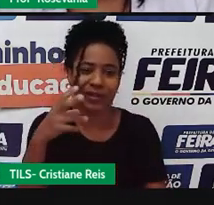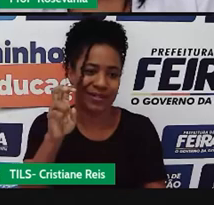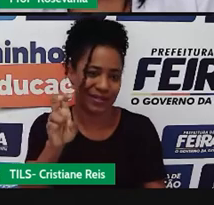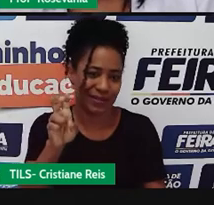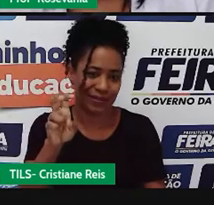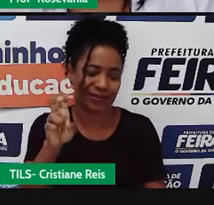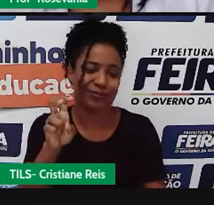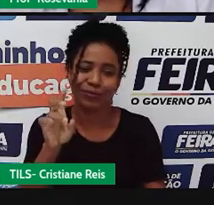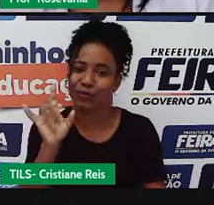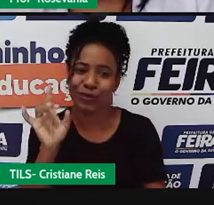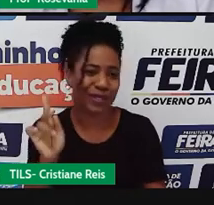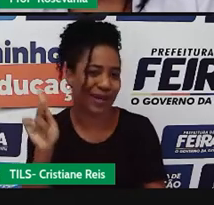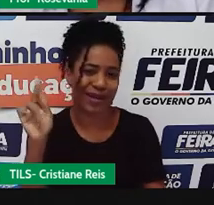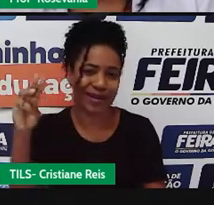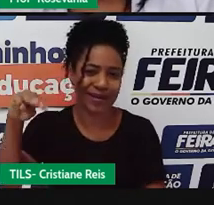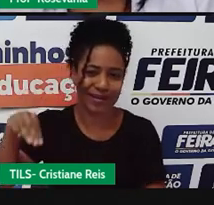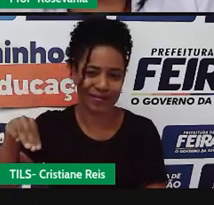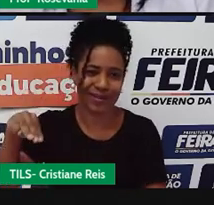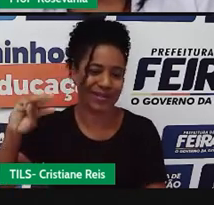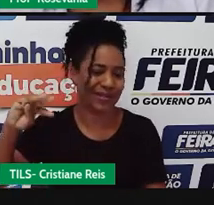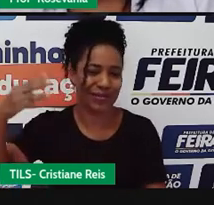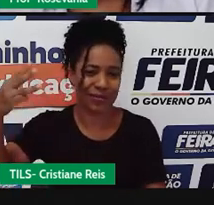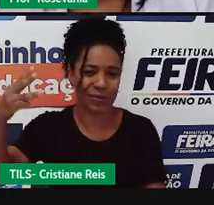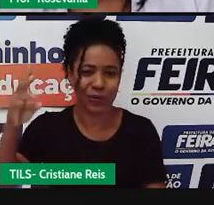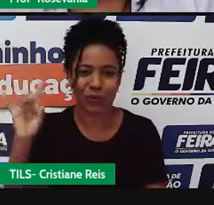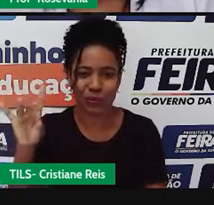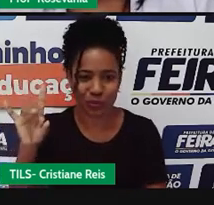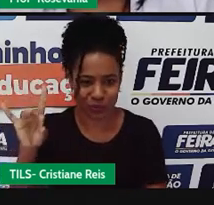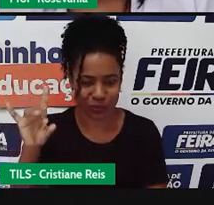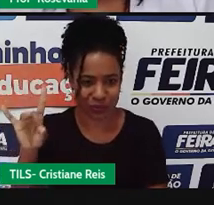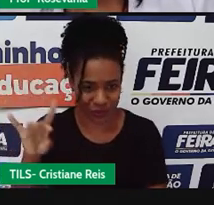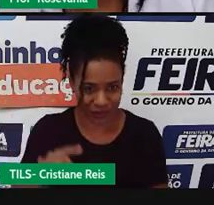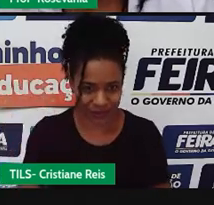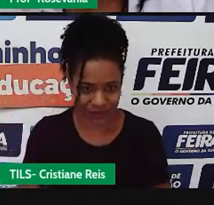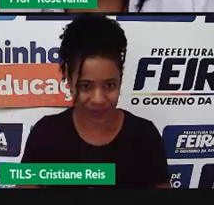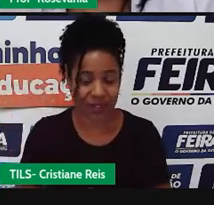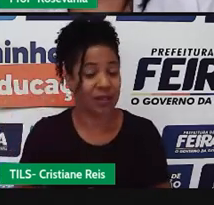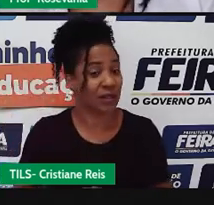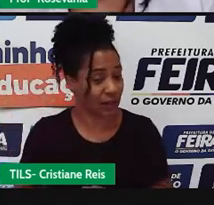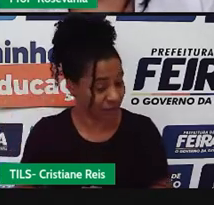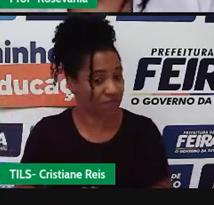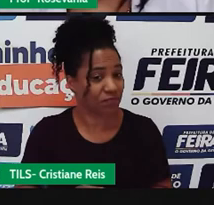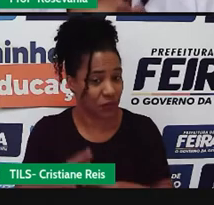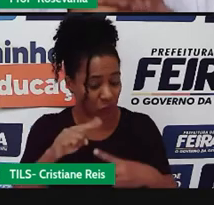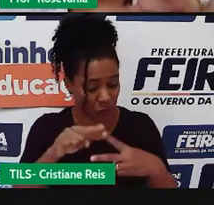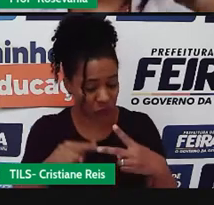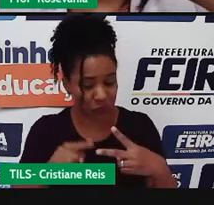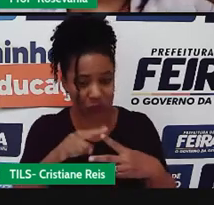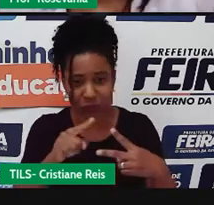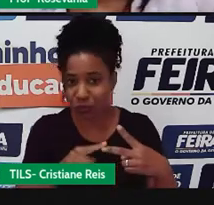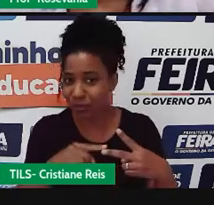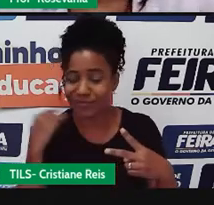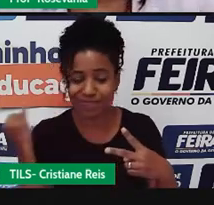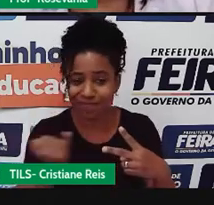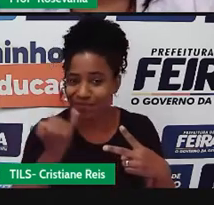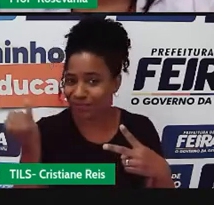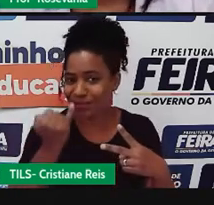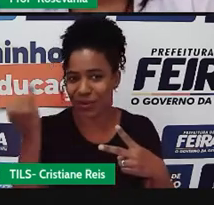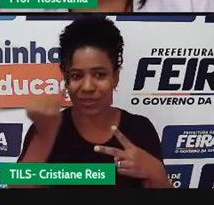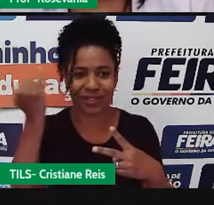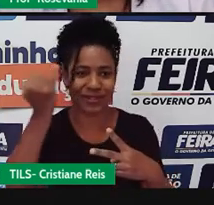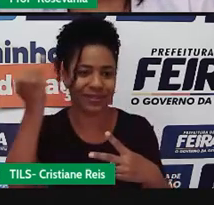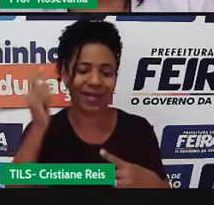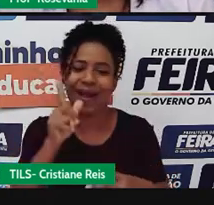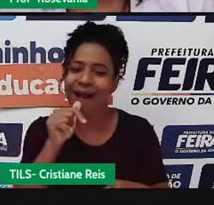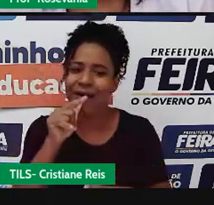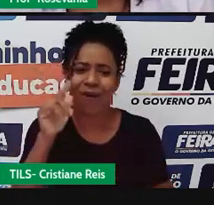halteres do chão. Então, são dois recursos importantíssimos de água potável, sem precisar ter nenhum tratamento pra